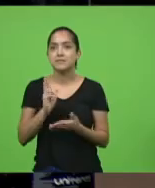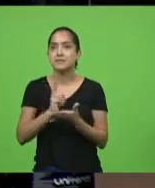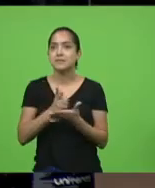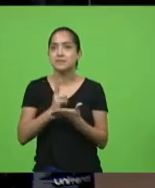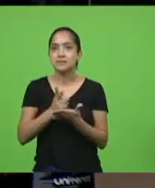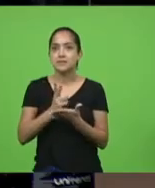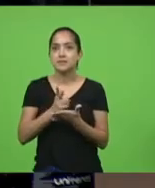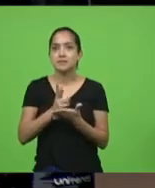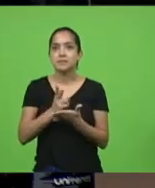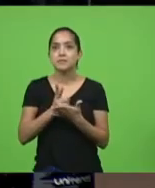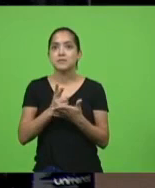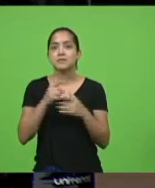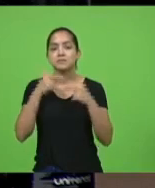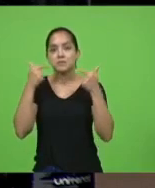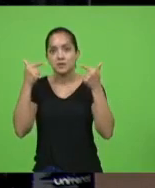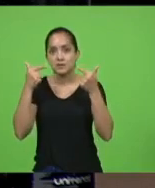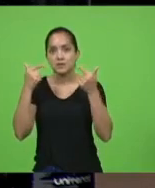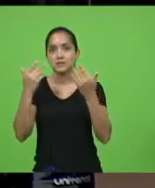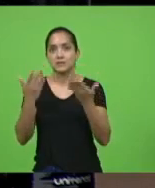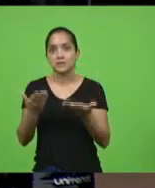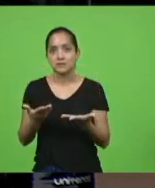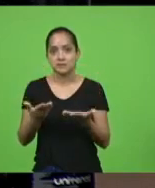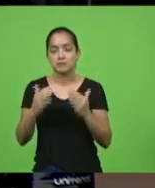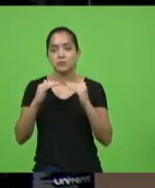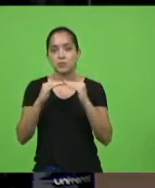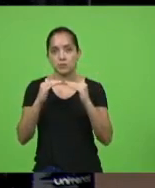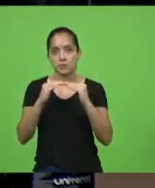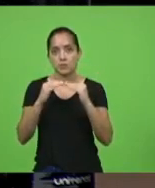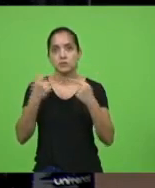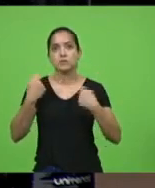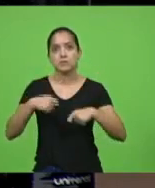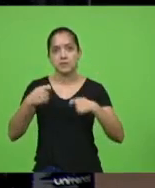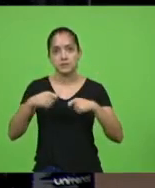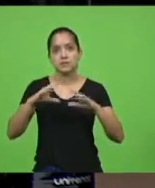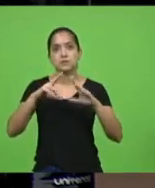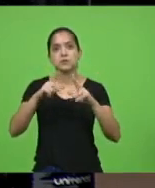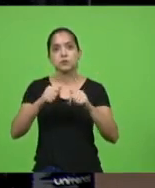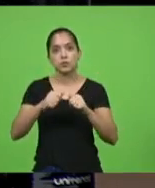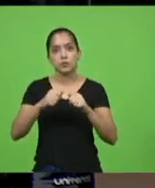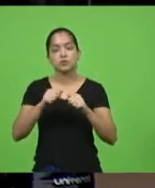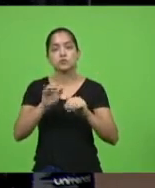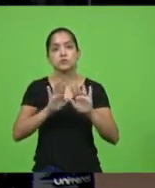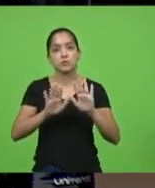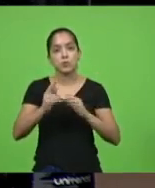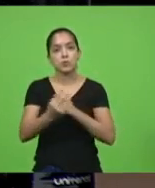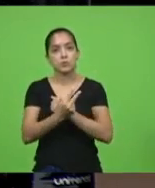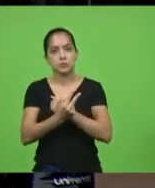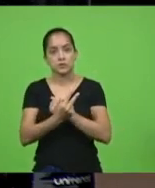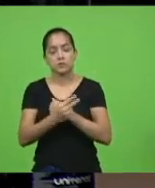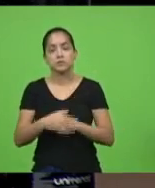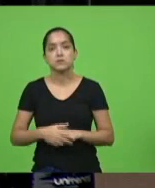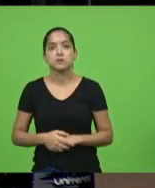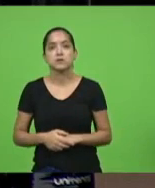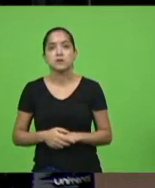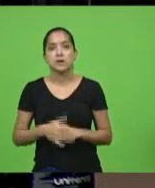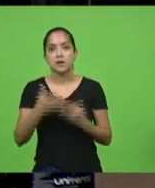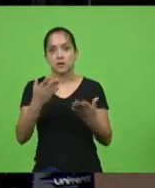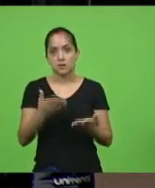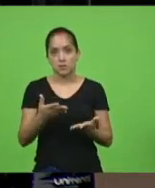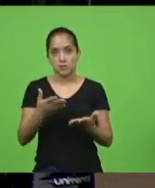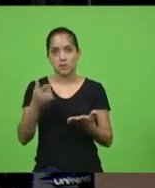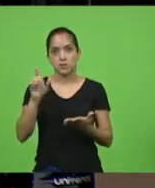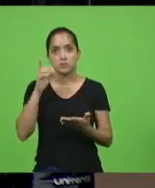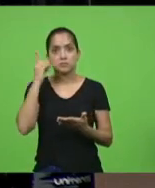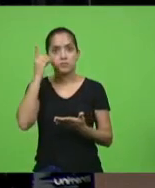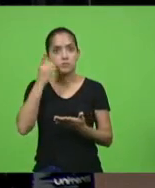essa sua alegria, e concordo sim, é preciso todos nós tomarmos cuidados. Próximo orador inscrito é o deputado Ricardo